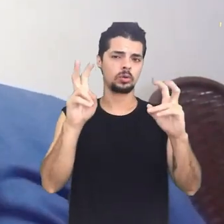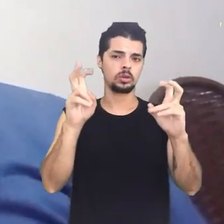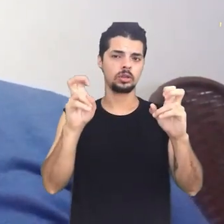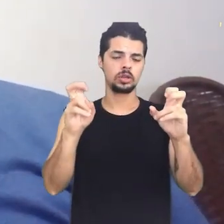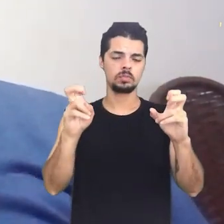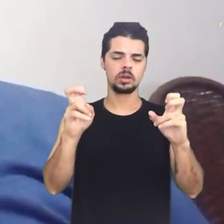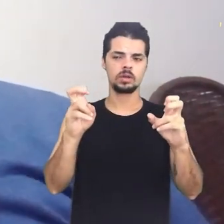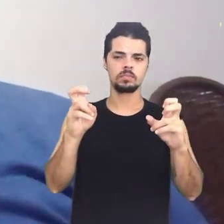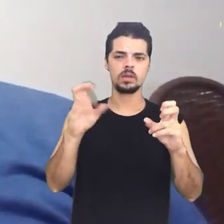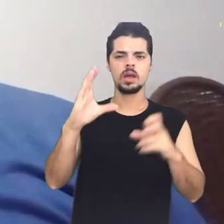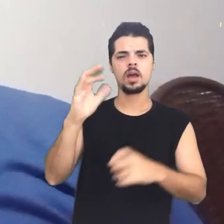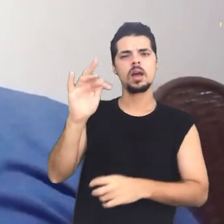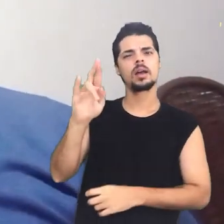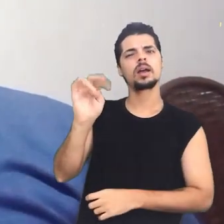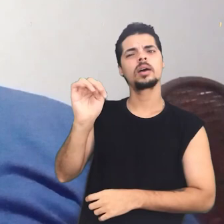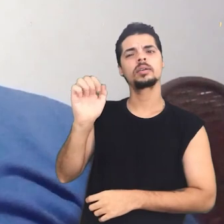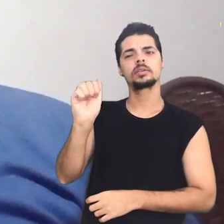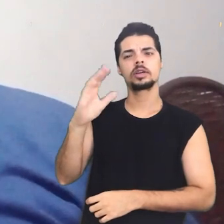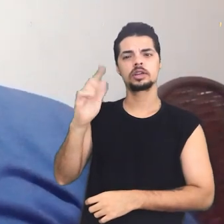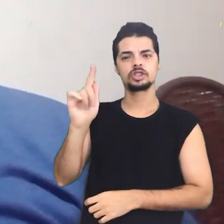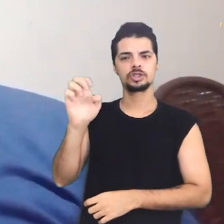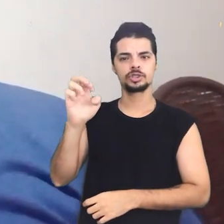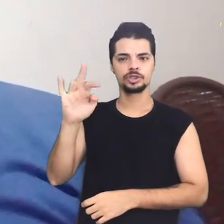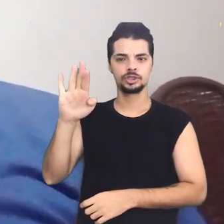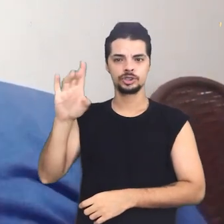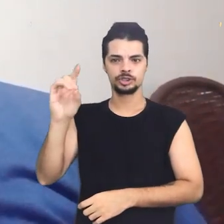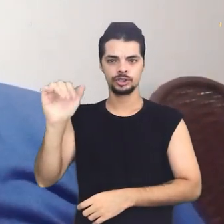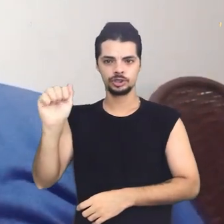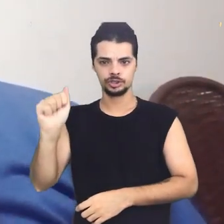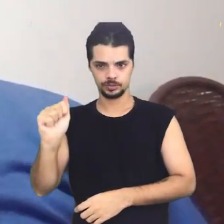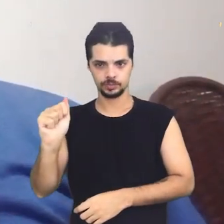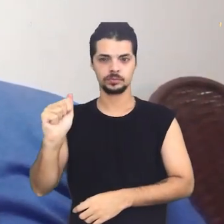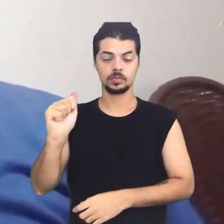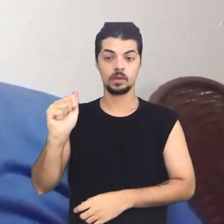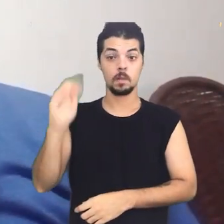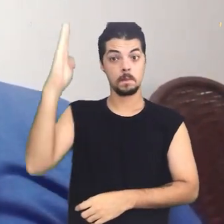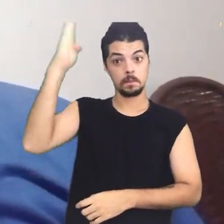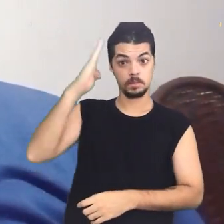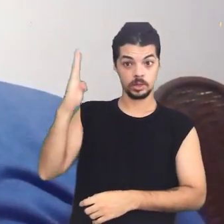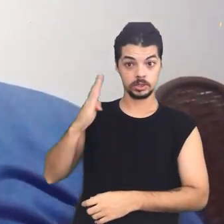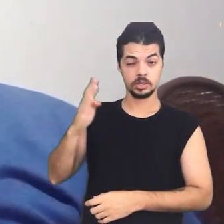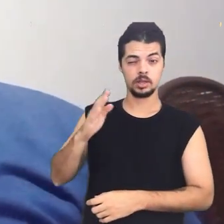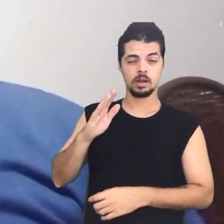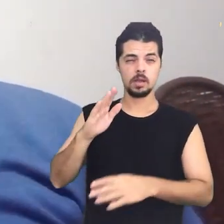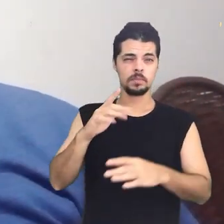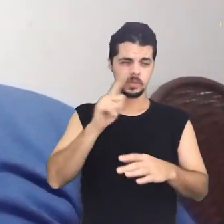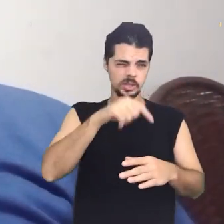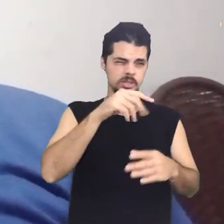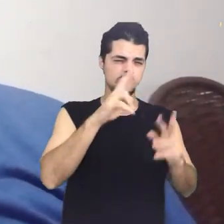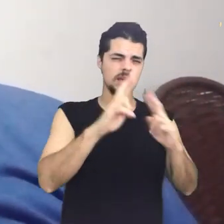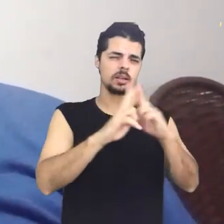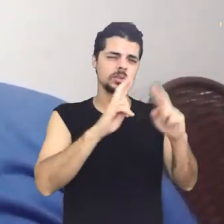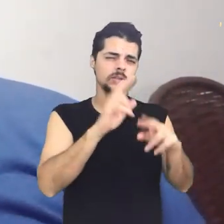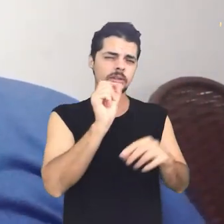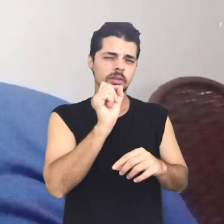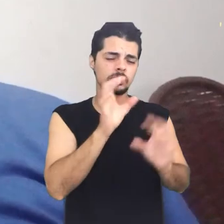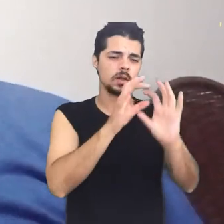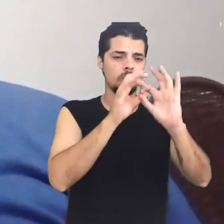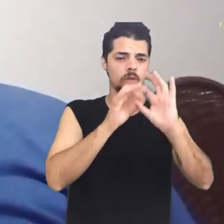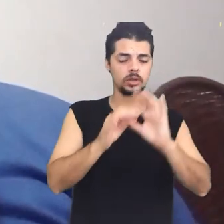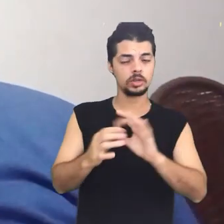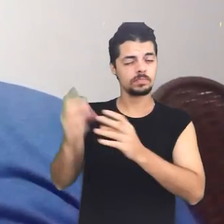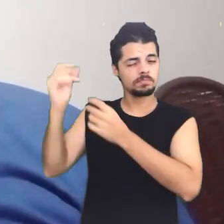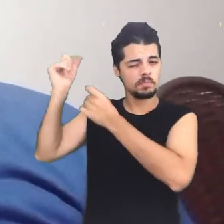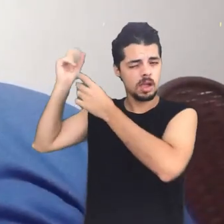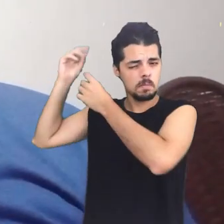como título Cabragente Brasileira. Trata-se de uma revolta que aconteceu lá em